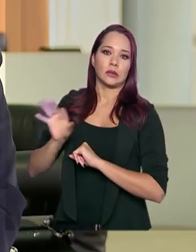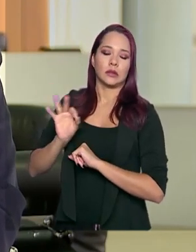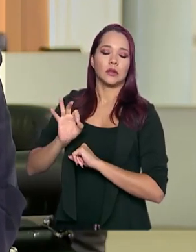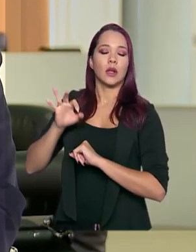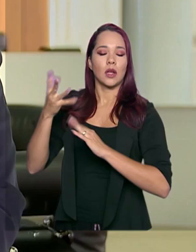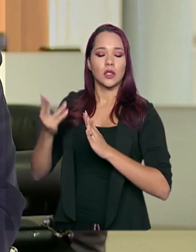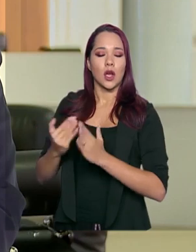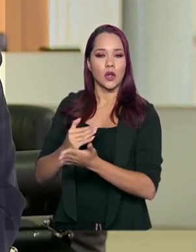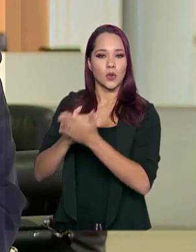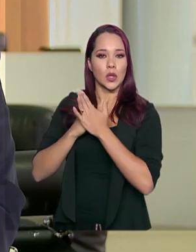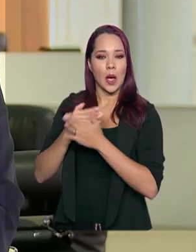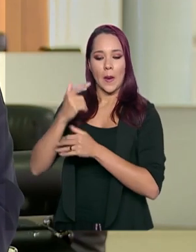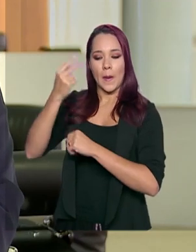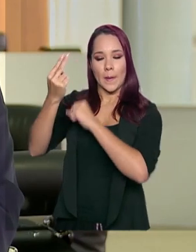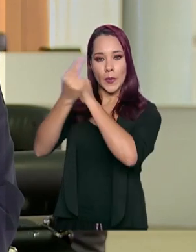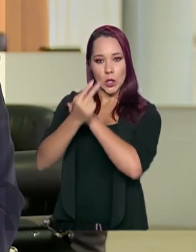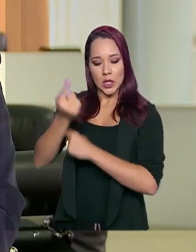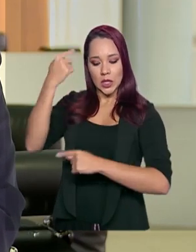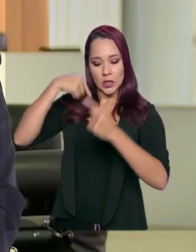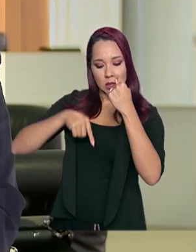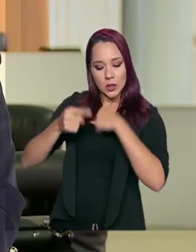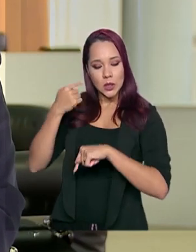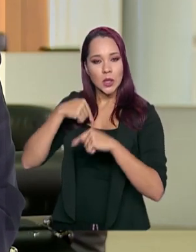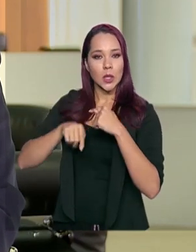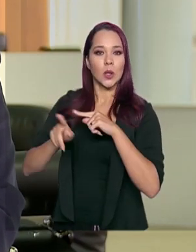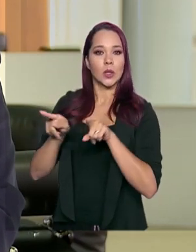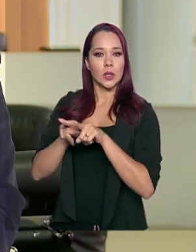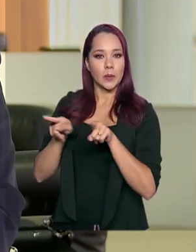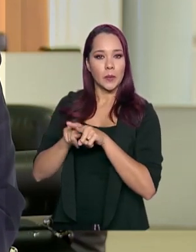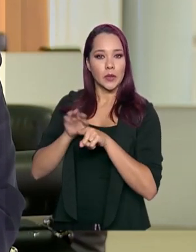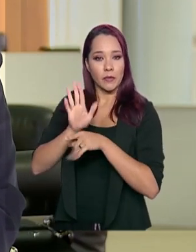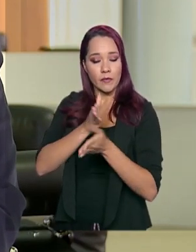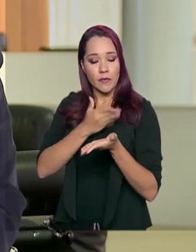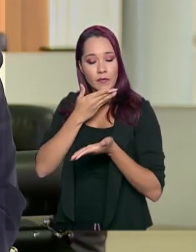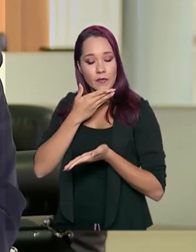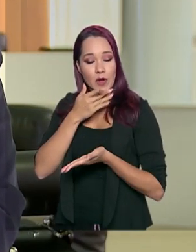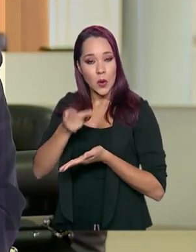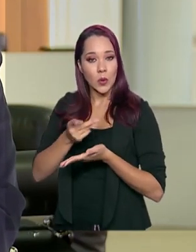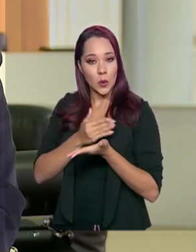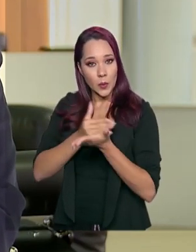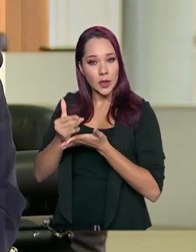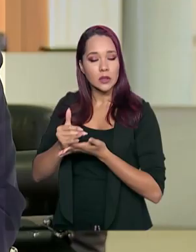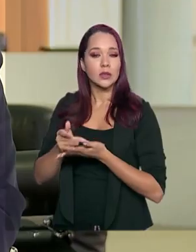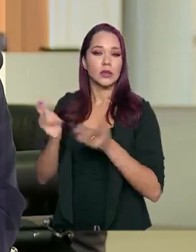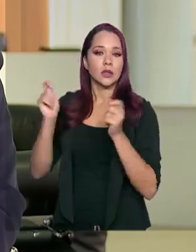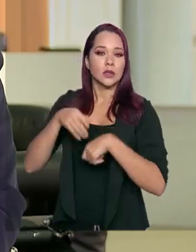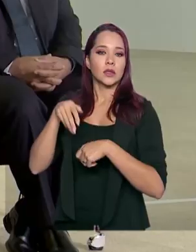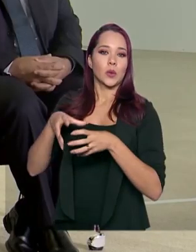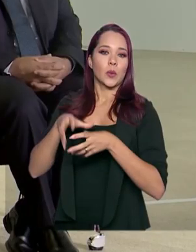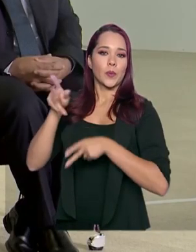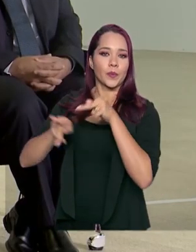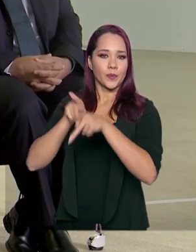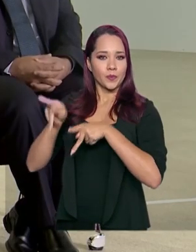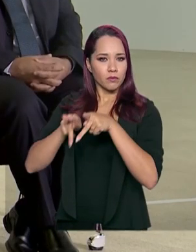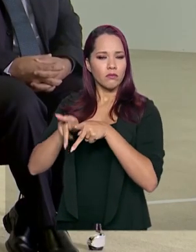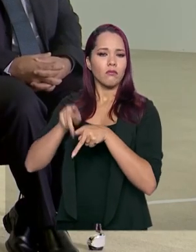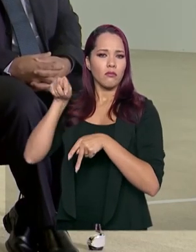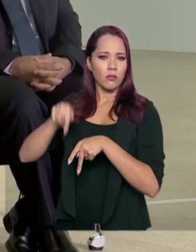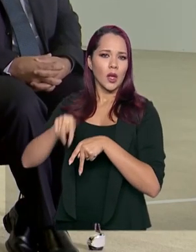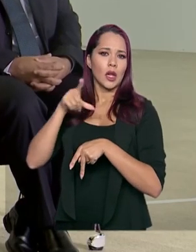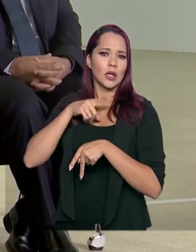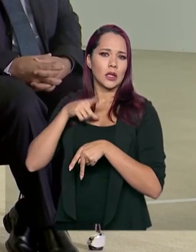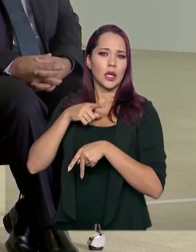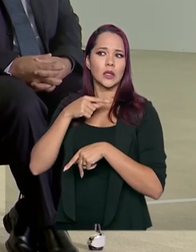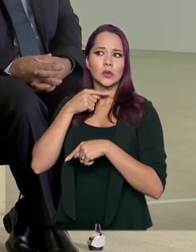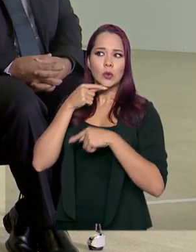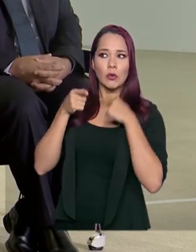imunizar, além de atender a esse perfil epidemiológico que nós falamos logo no início, ela também permite que essa população, então, tire qualquer